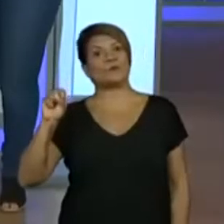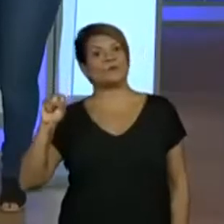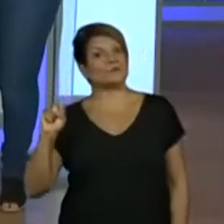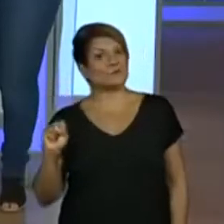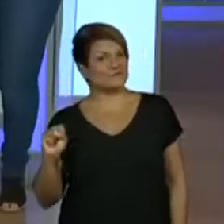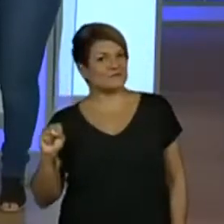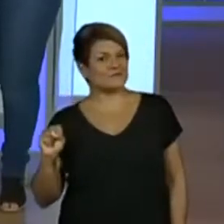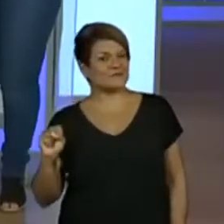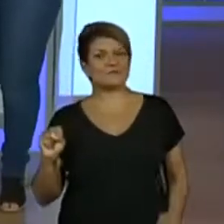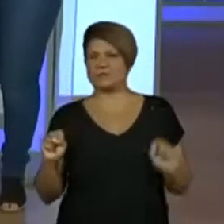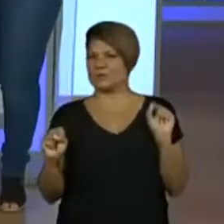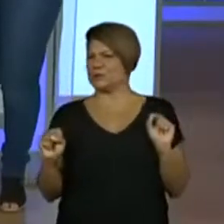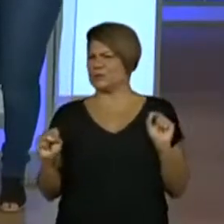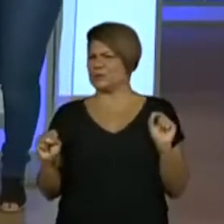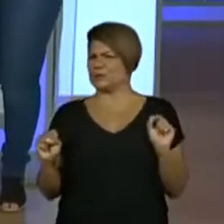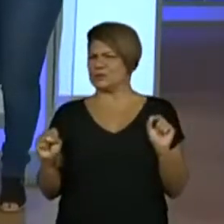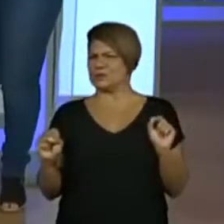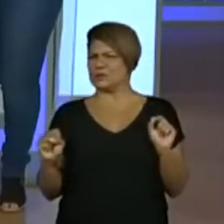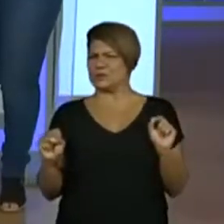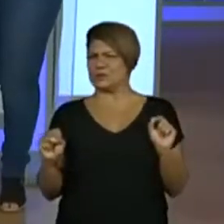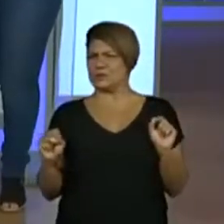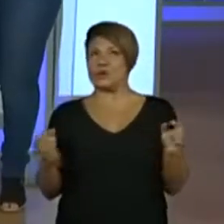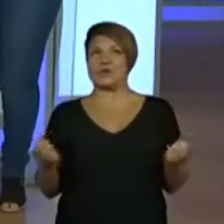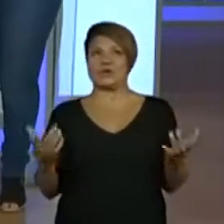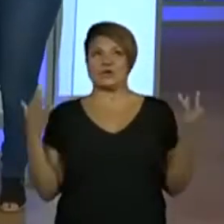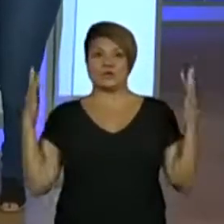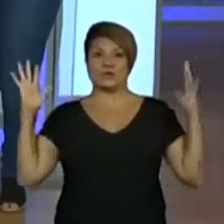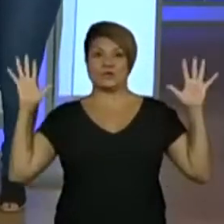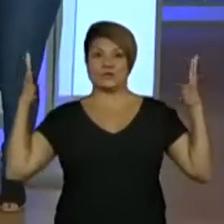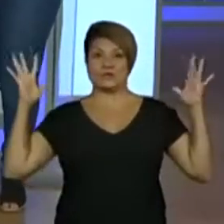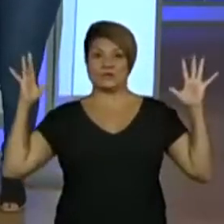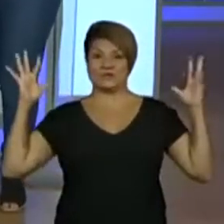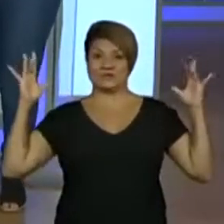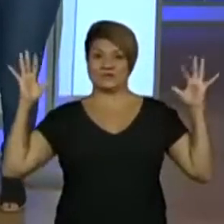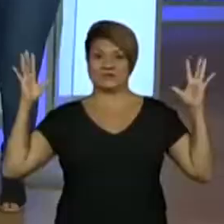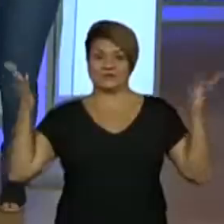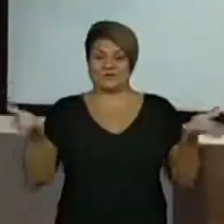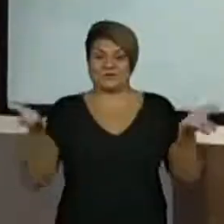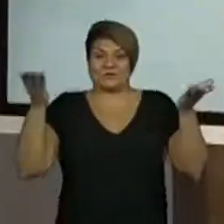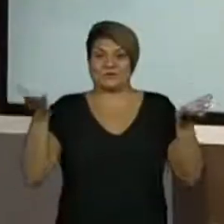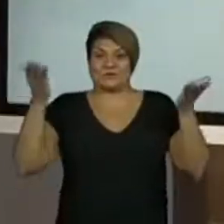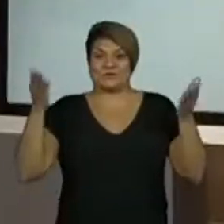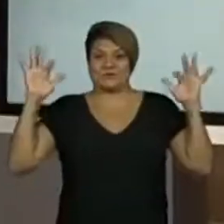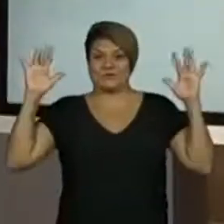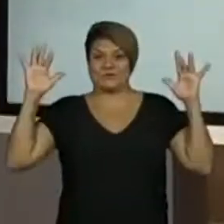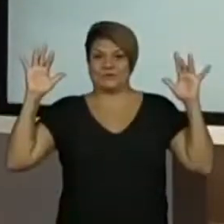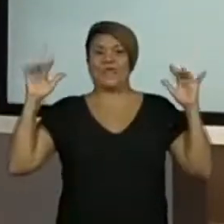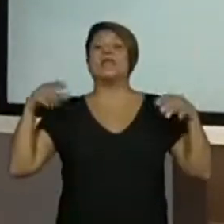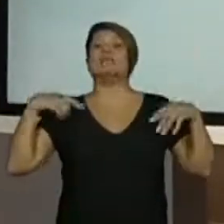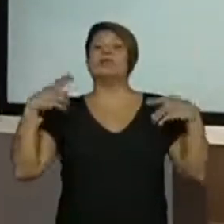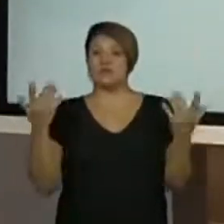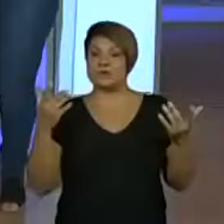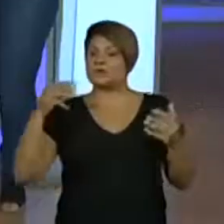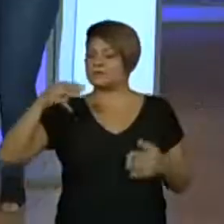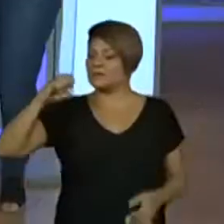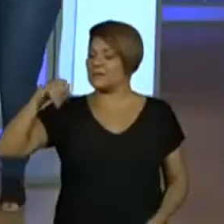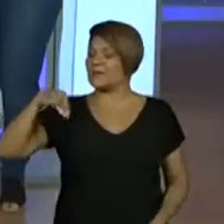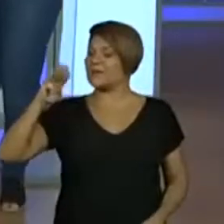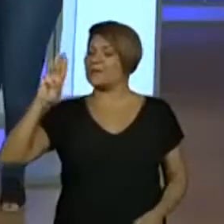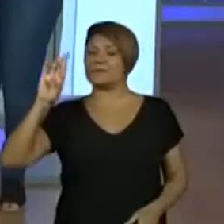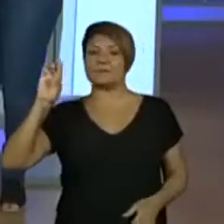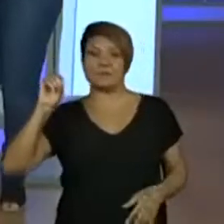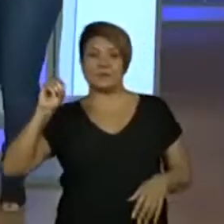Ótimo! Membros? Membros! Superiores! Superiores! E membros? E os membros